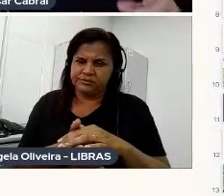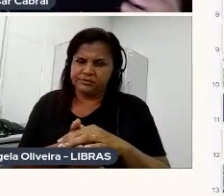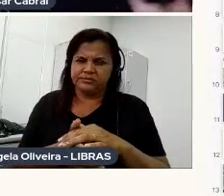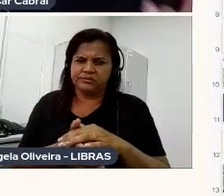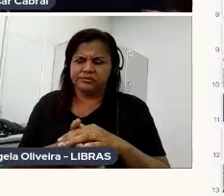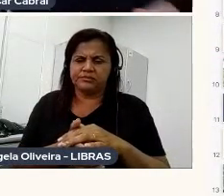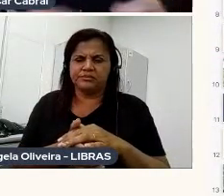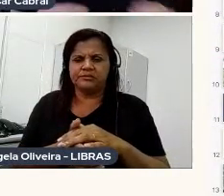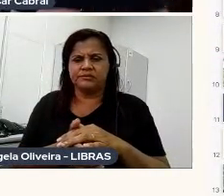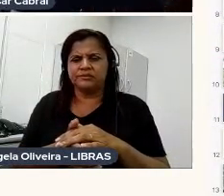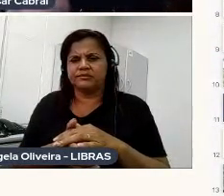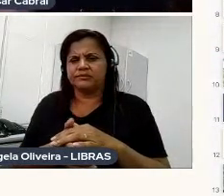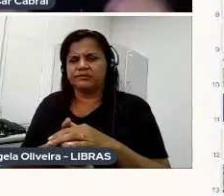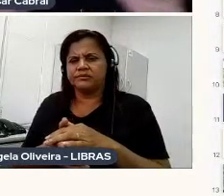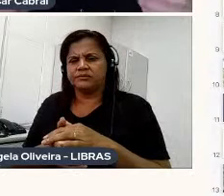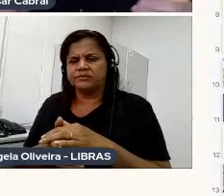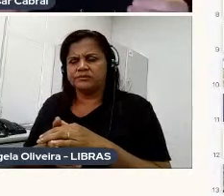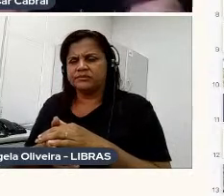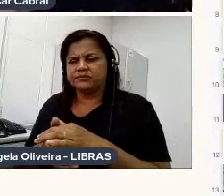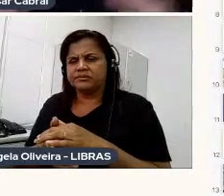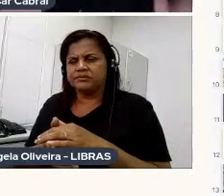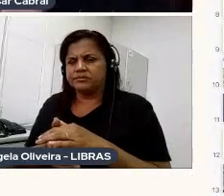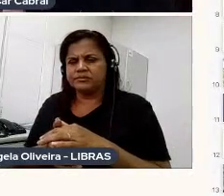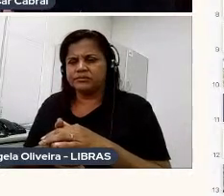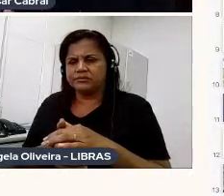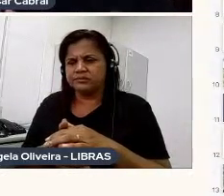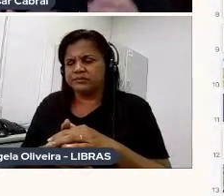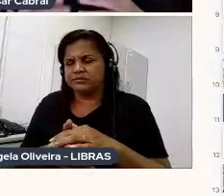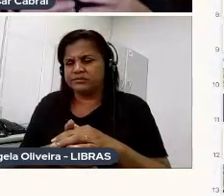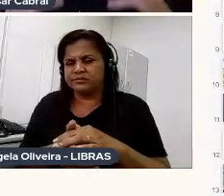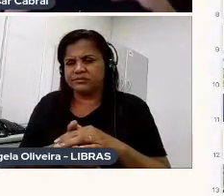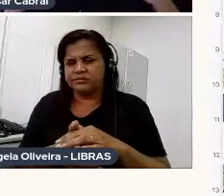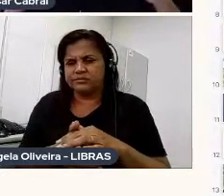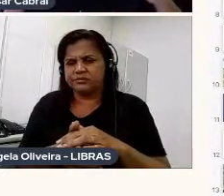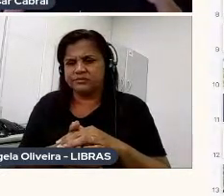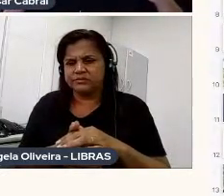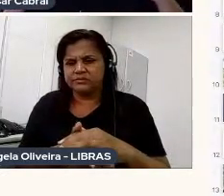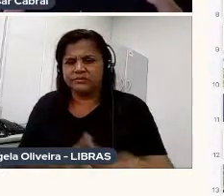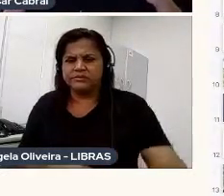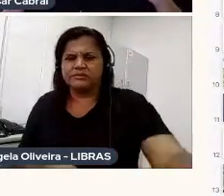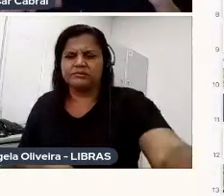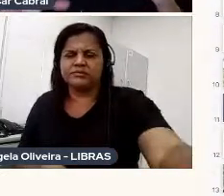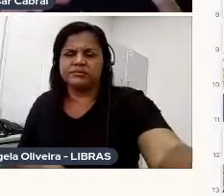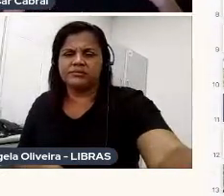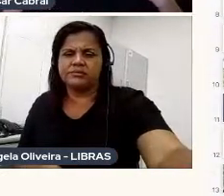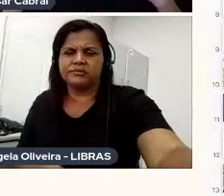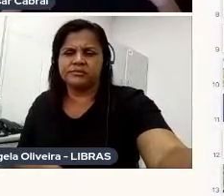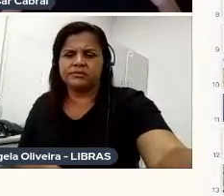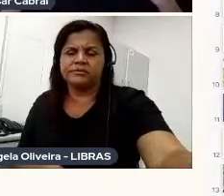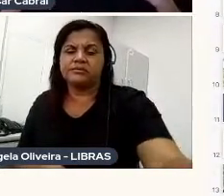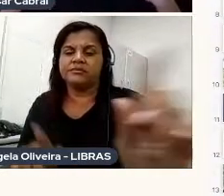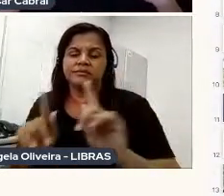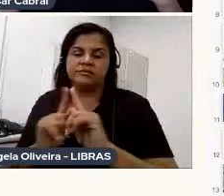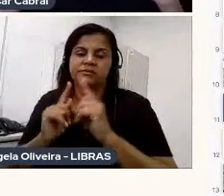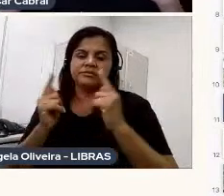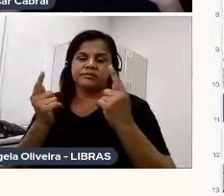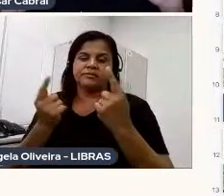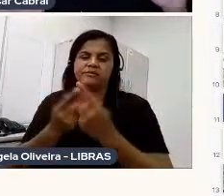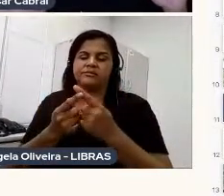à mão, uma modelagem à mão feita pelo Olinto e pela equipe, que permite esse